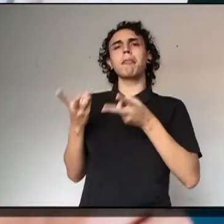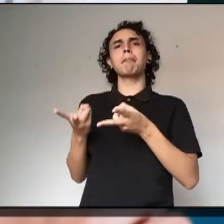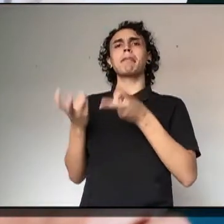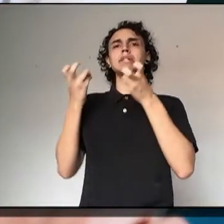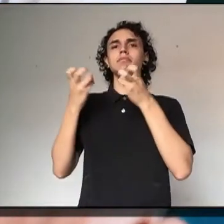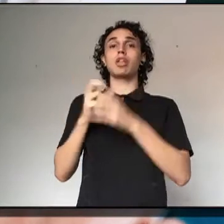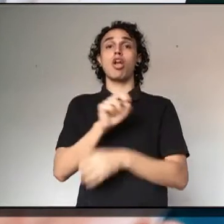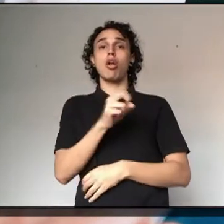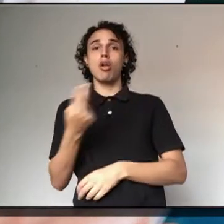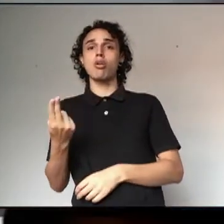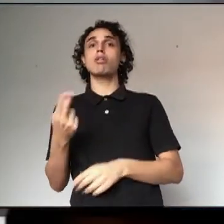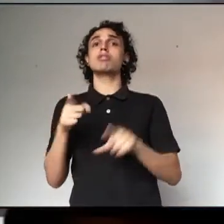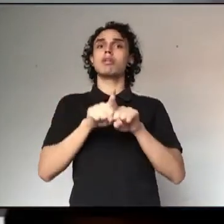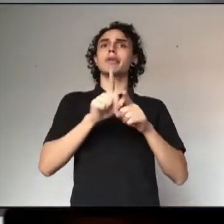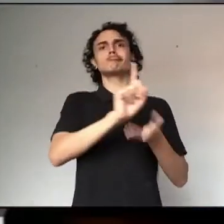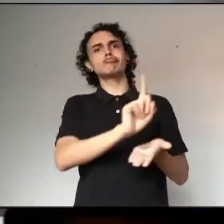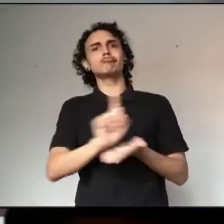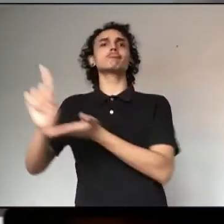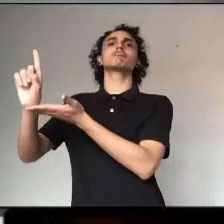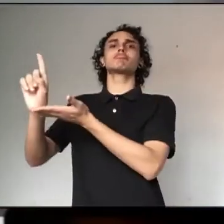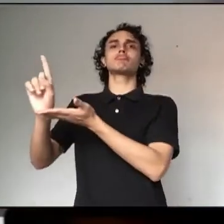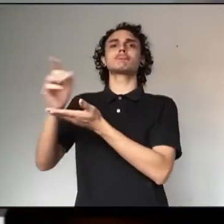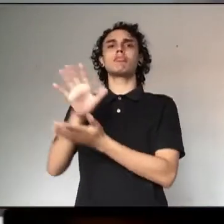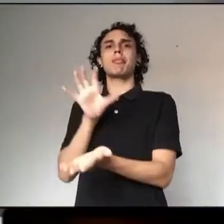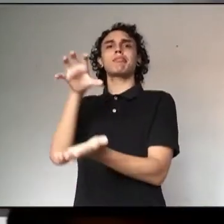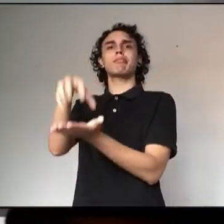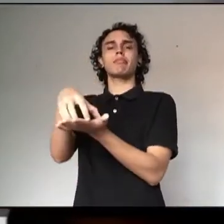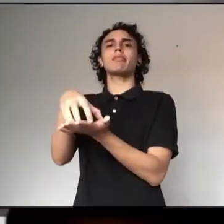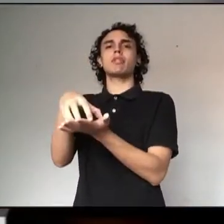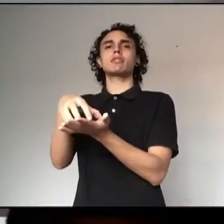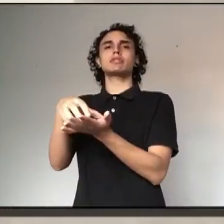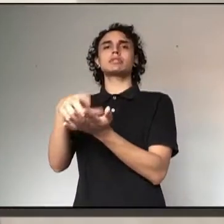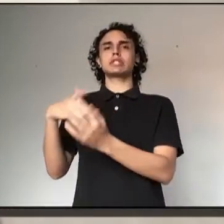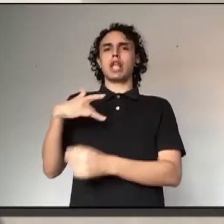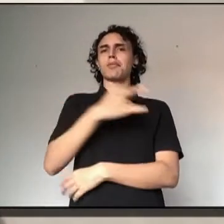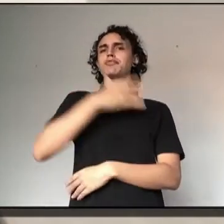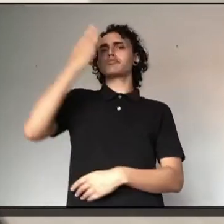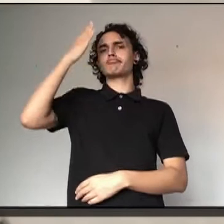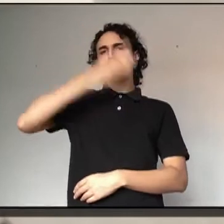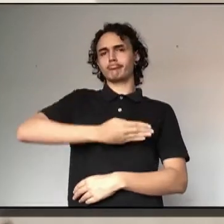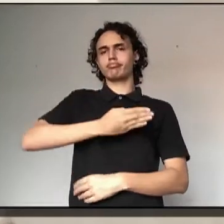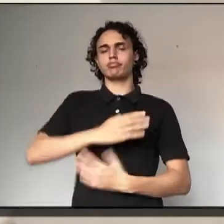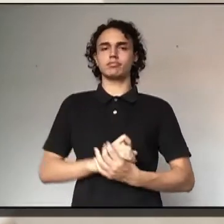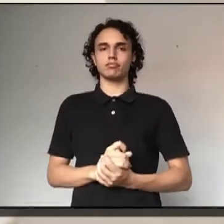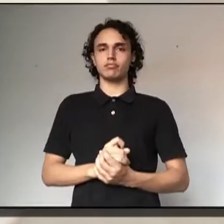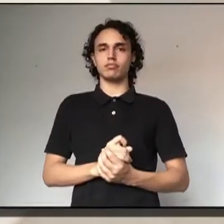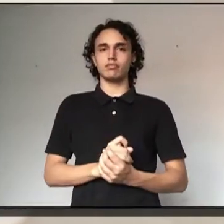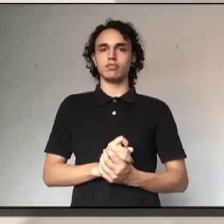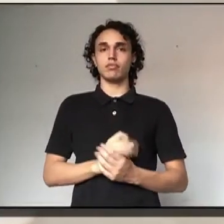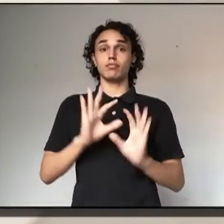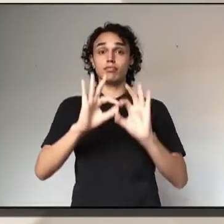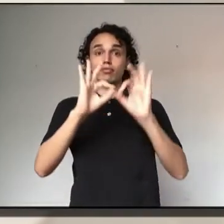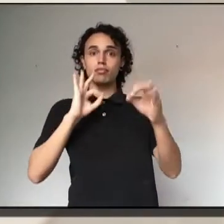paciente. Ou ele pode fazer o encaminhamento desse paciente para a unidade presencial. O uso da telemedicina só foi